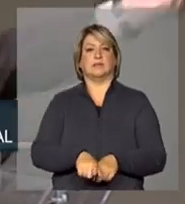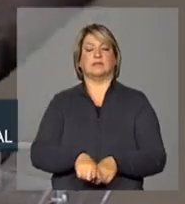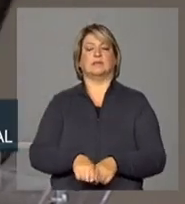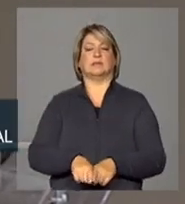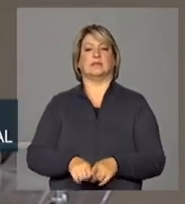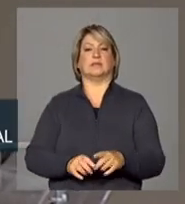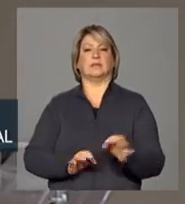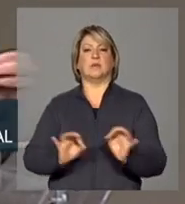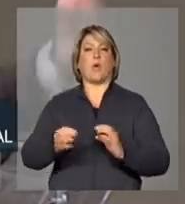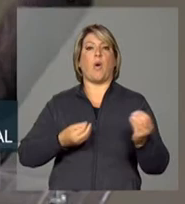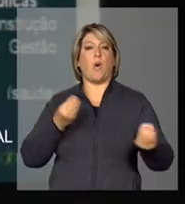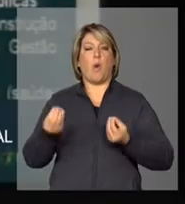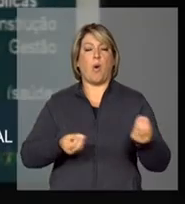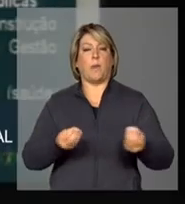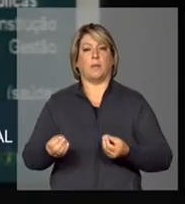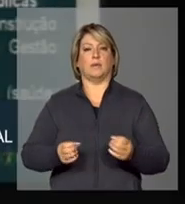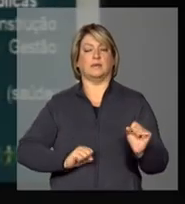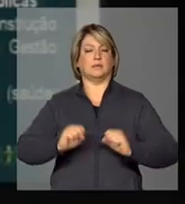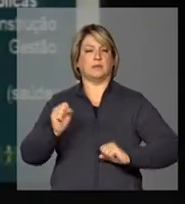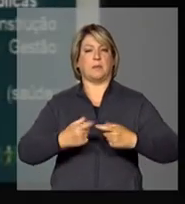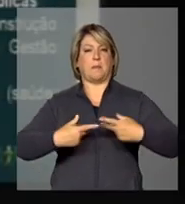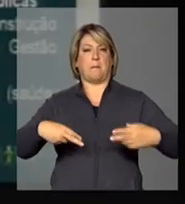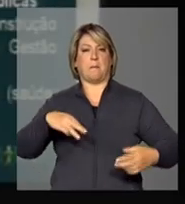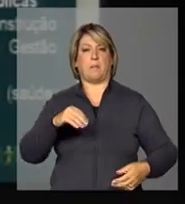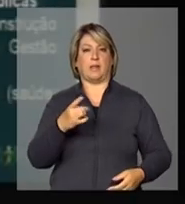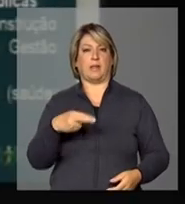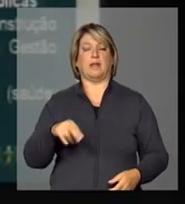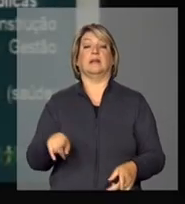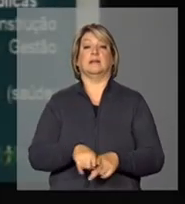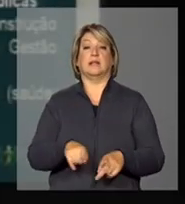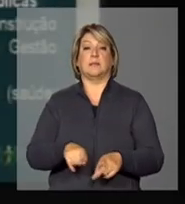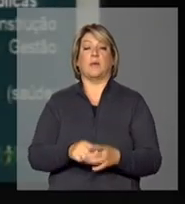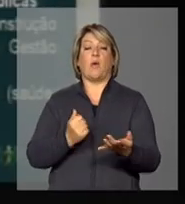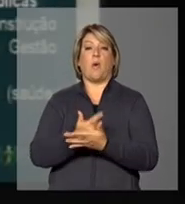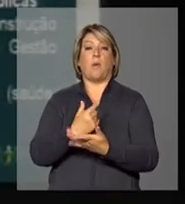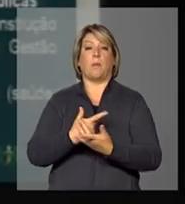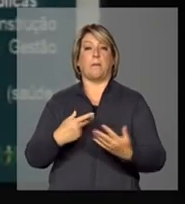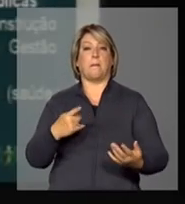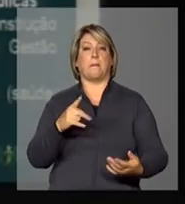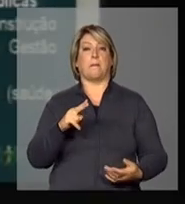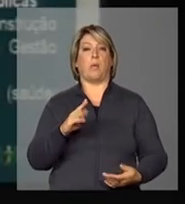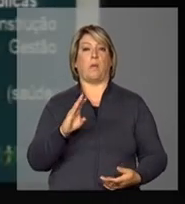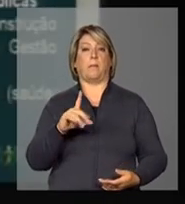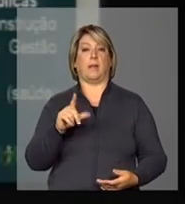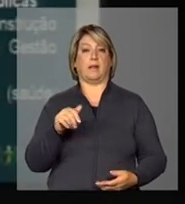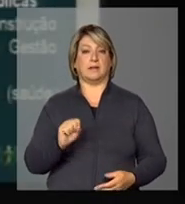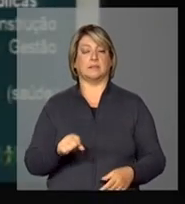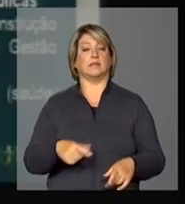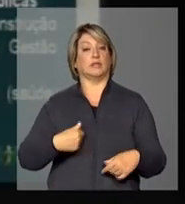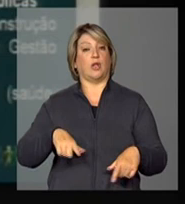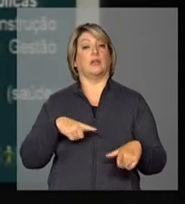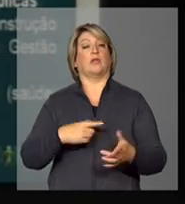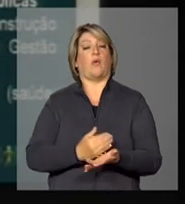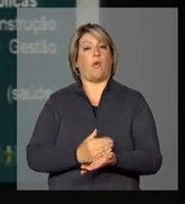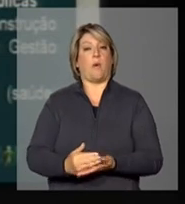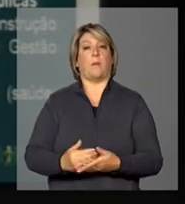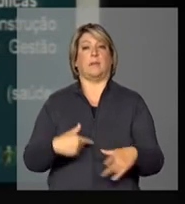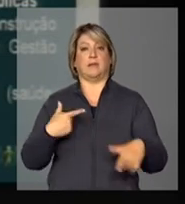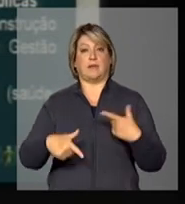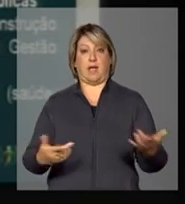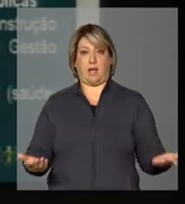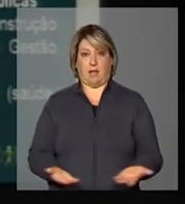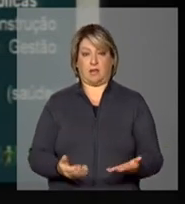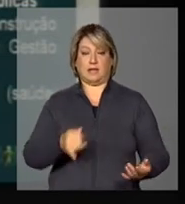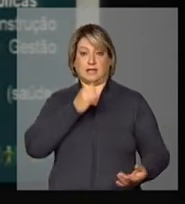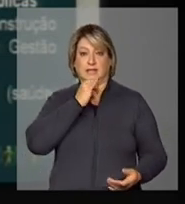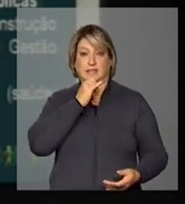e estratégias induzidas por compras públicas. Esse é o outro potencial que nós estamos começando a atuar de maneira mais forte. Quer o